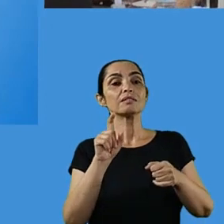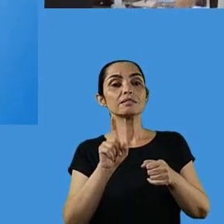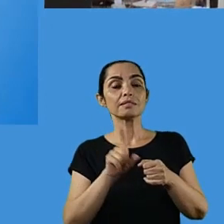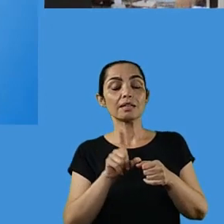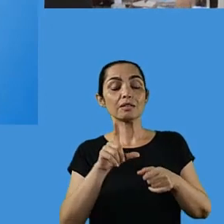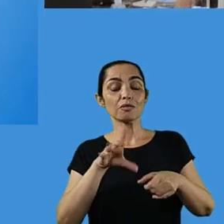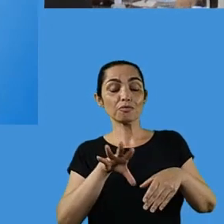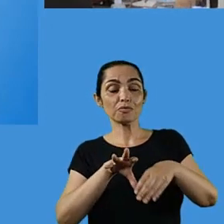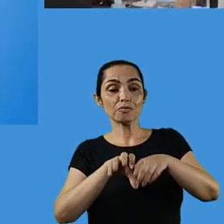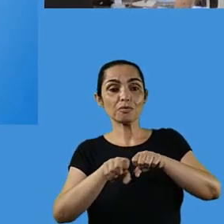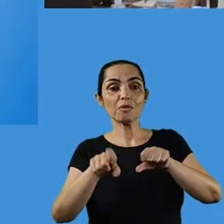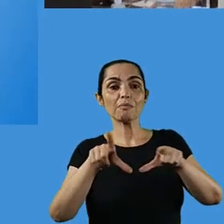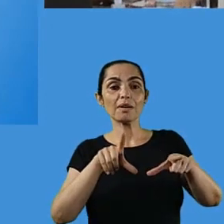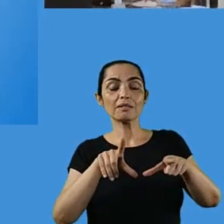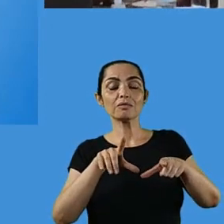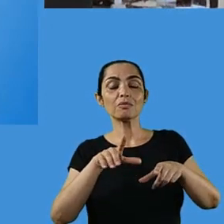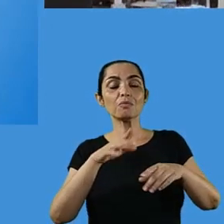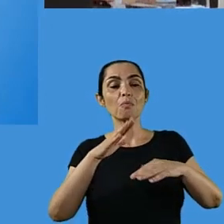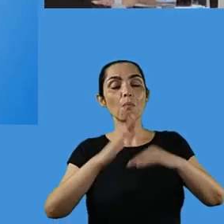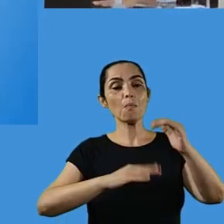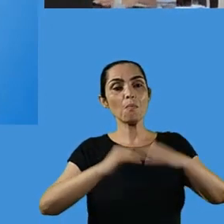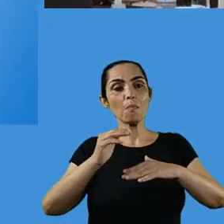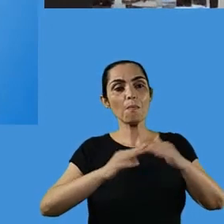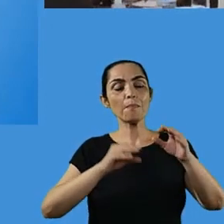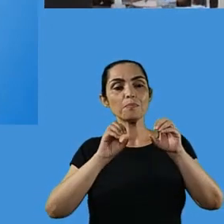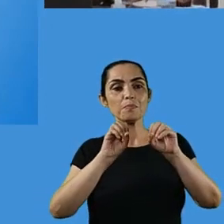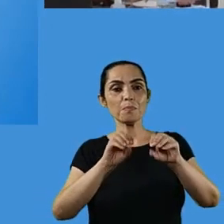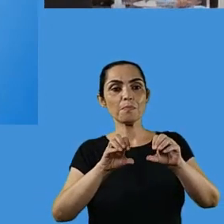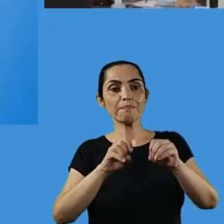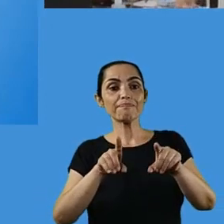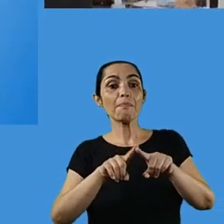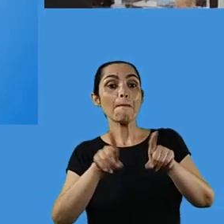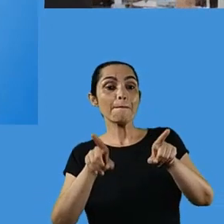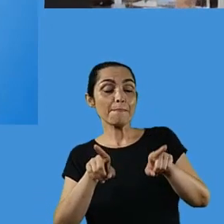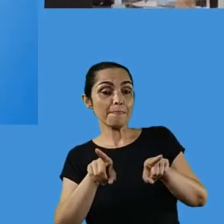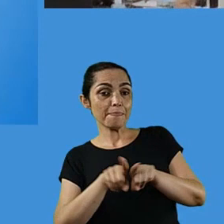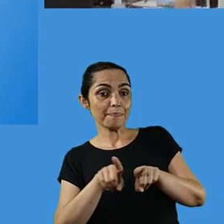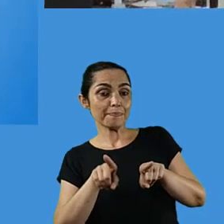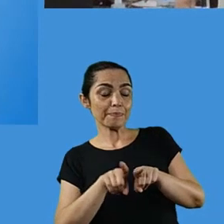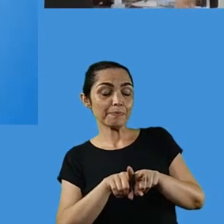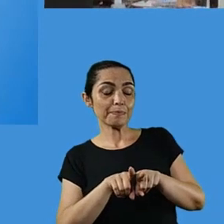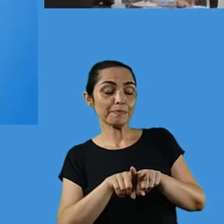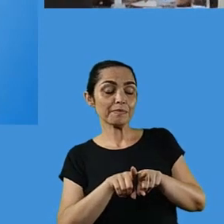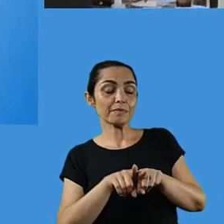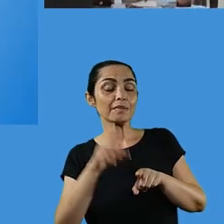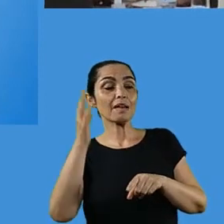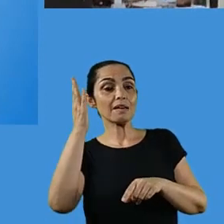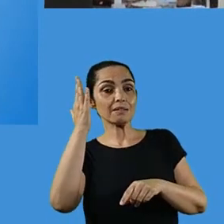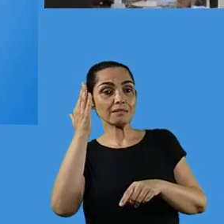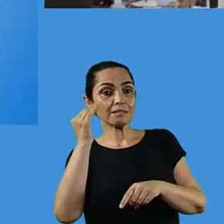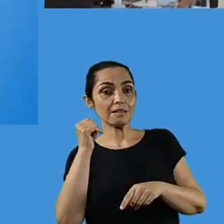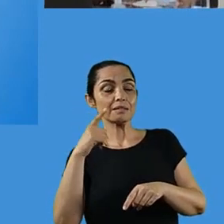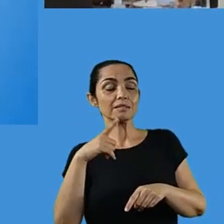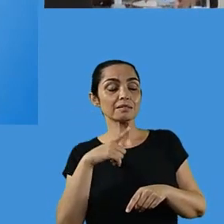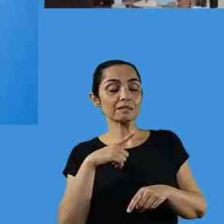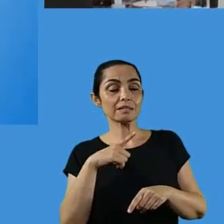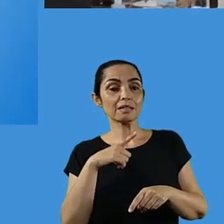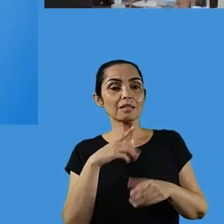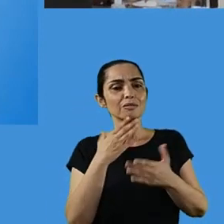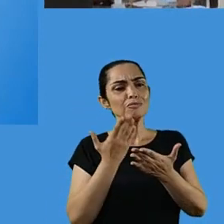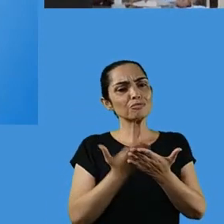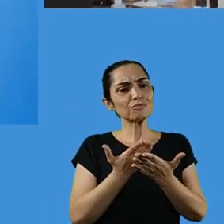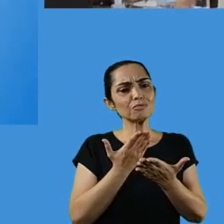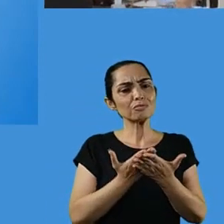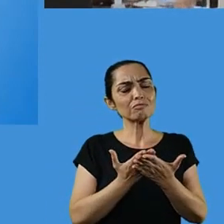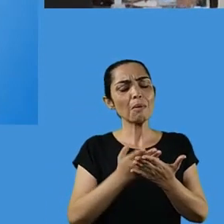educação. Mas também, e aí eu peço, eu sei que nós estamos em atividade nesse sentido, de buscar a